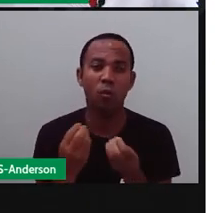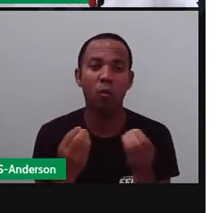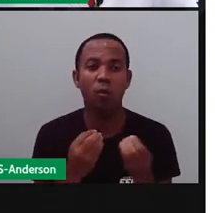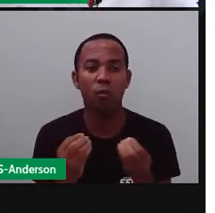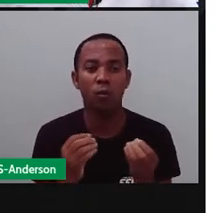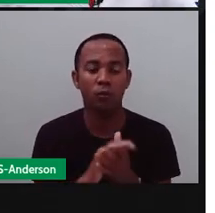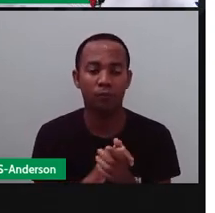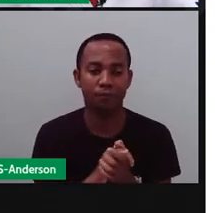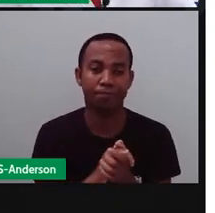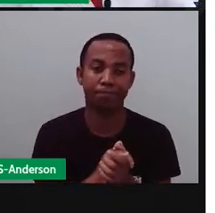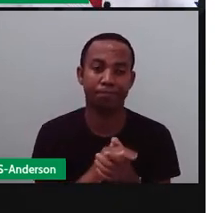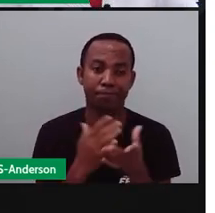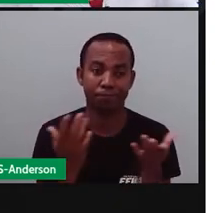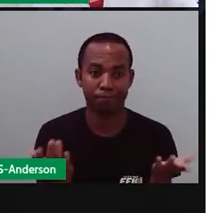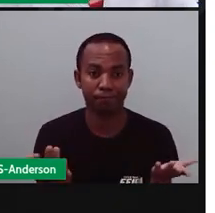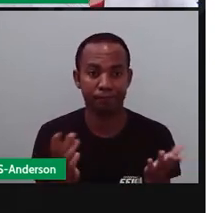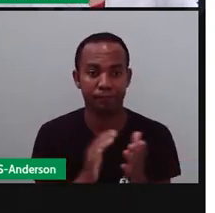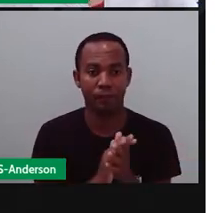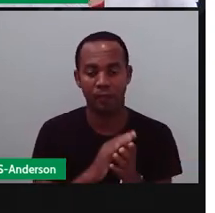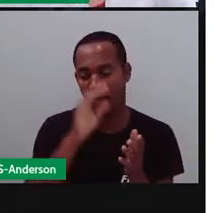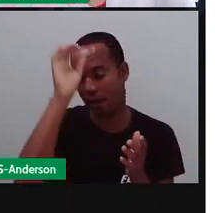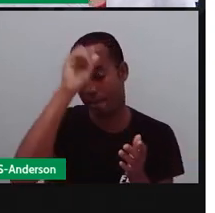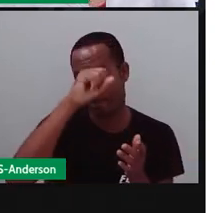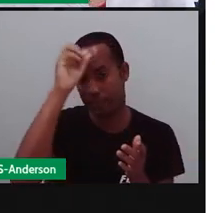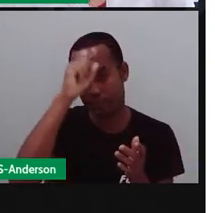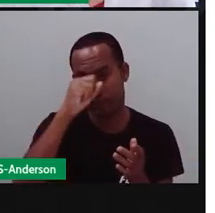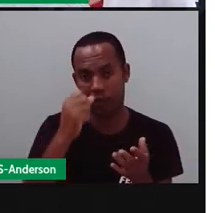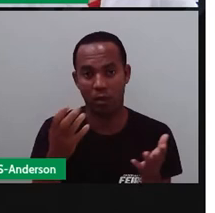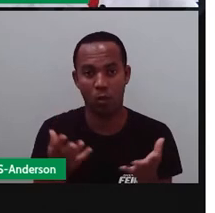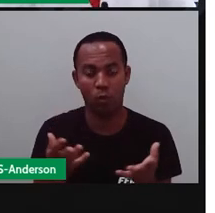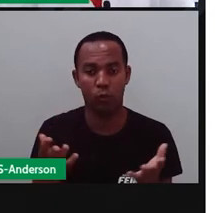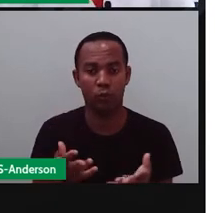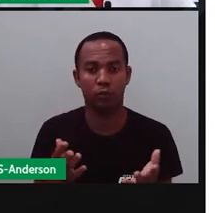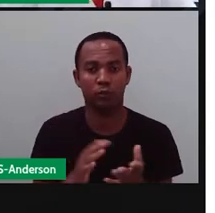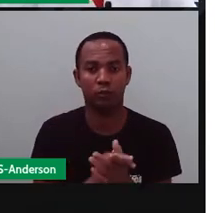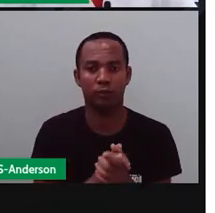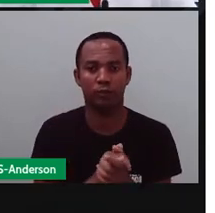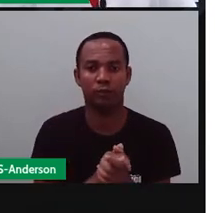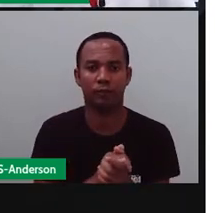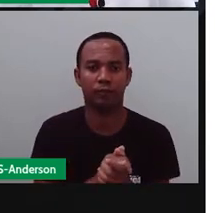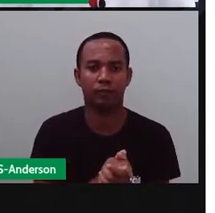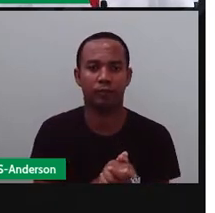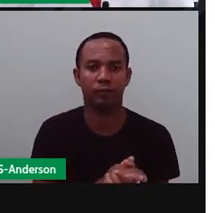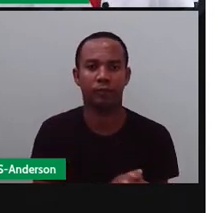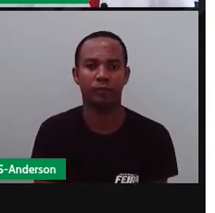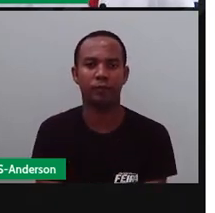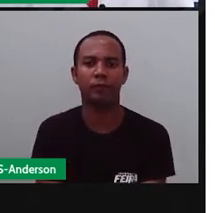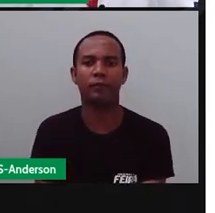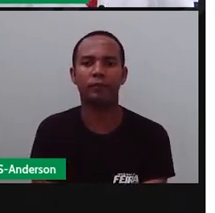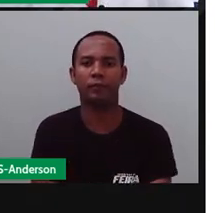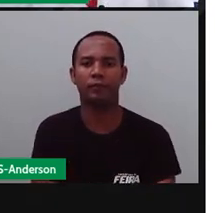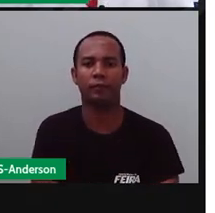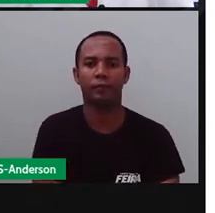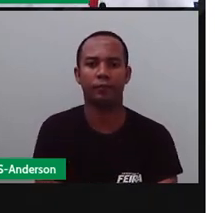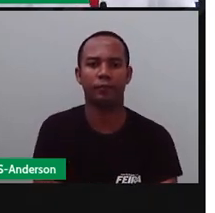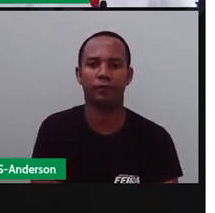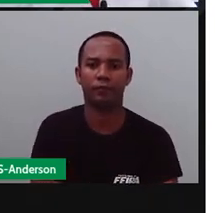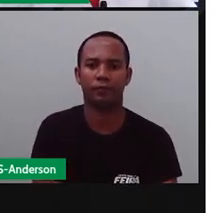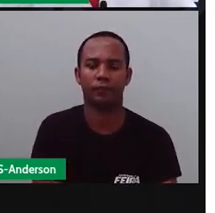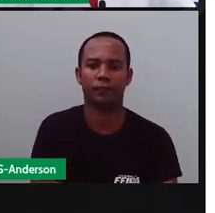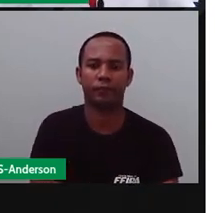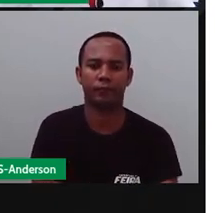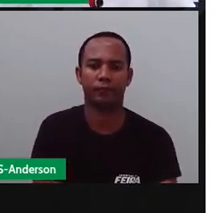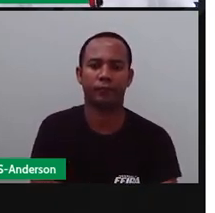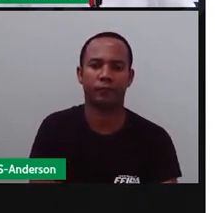eu falo? Pois é, vamos aprender sobre isso aqui hoje, Anderson. Vamos lá. Deixar para eu abrir aqui.